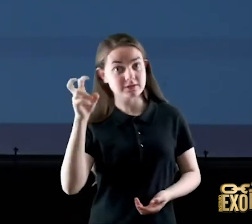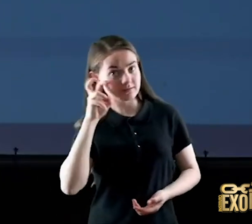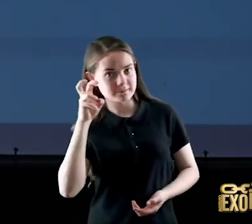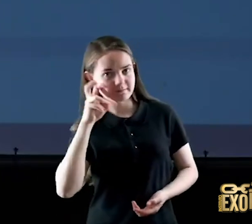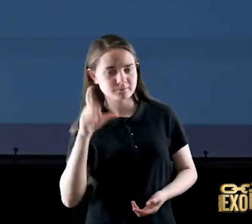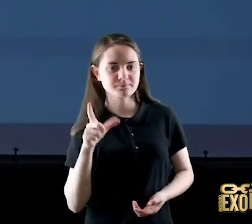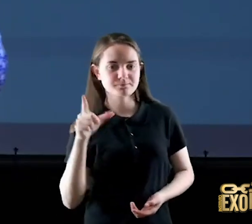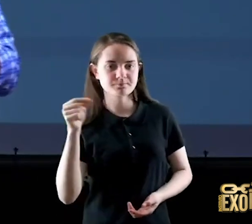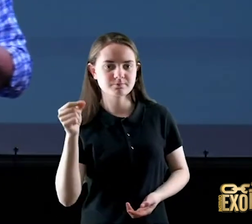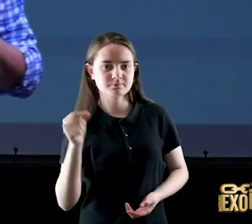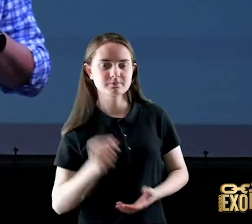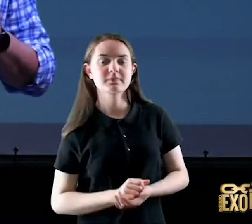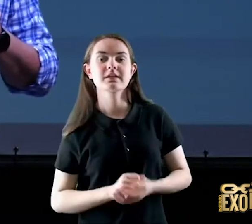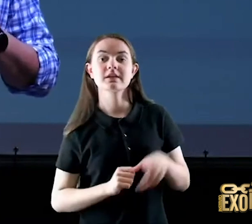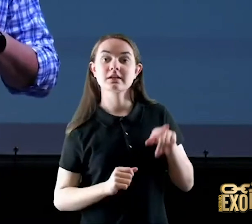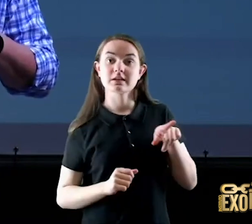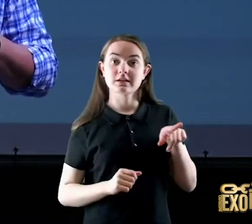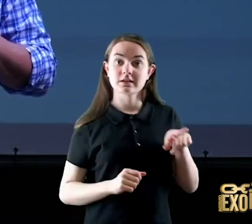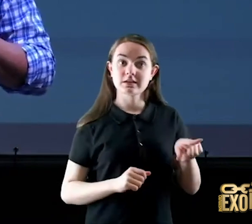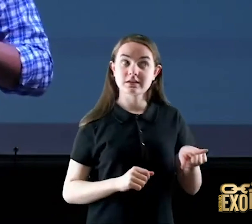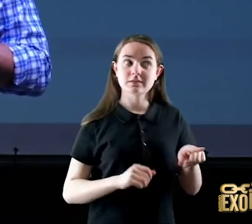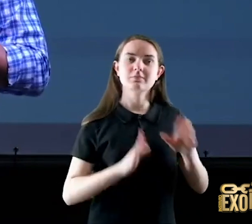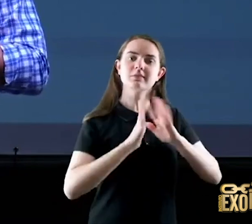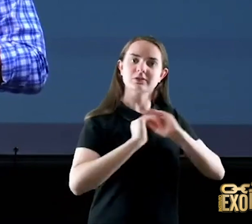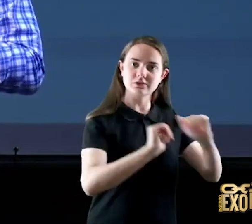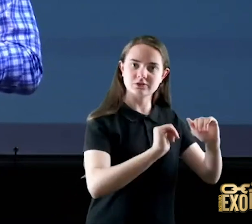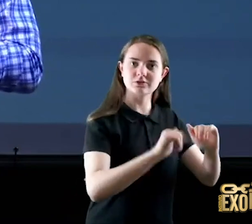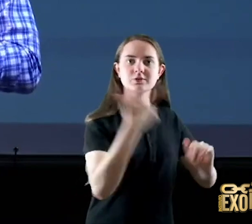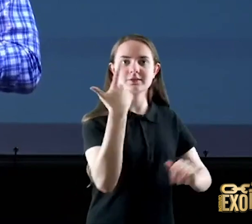o pastor me ligou, pastor, você prega de novo na quarta-feira?